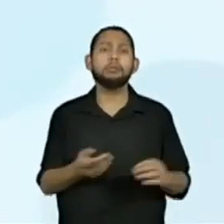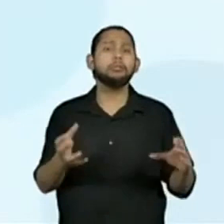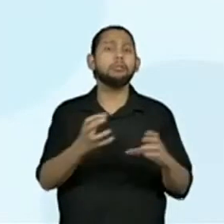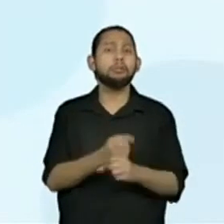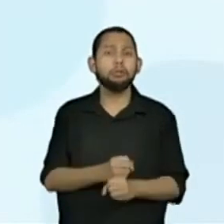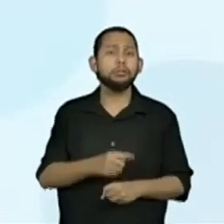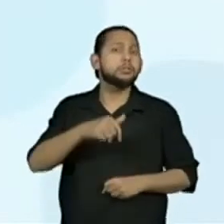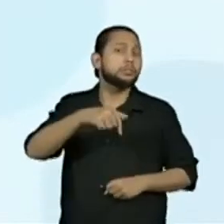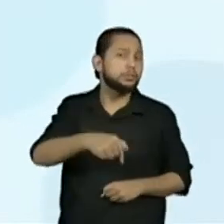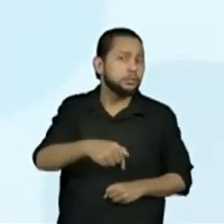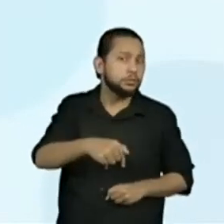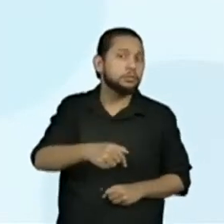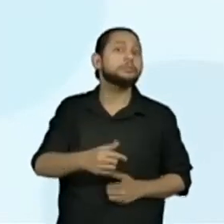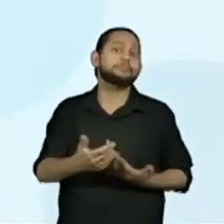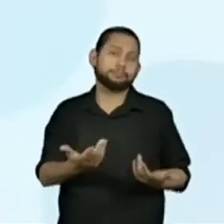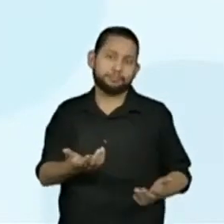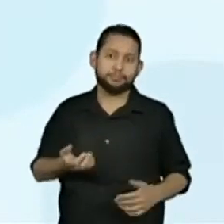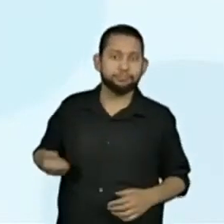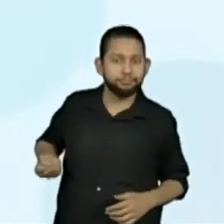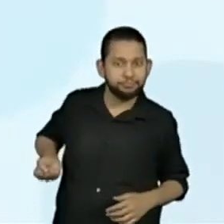dado com o número 2.